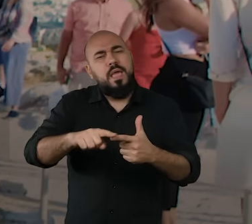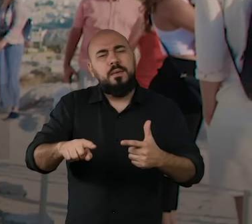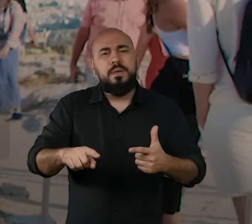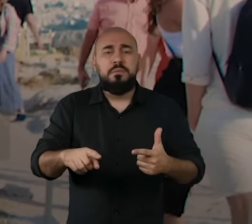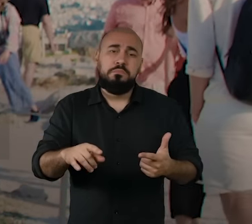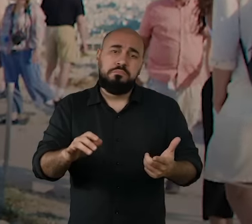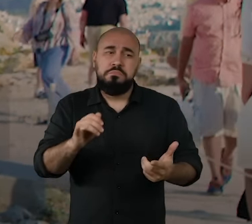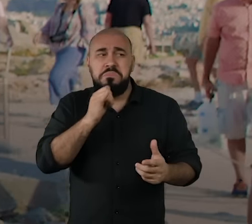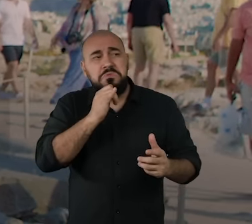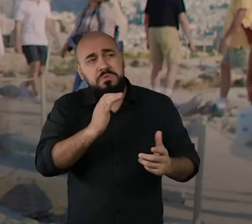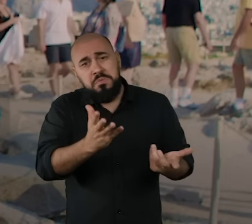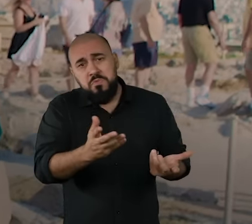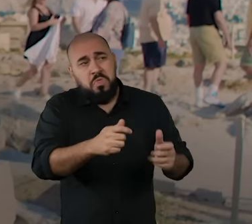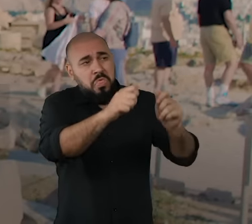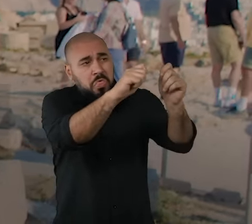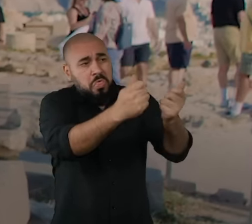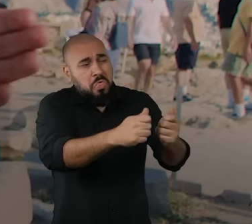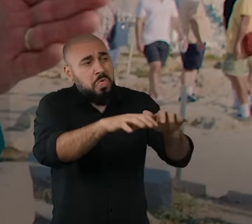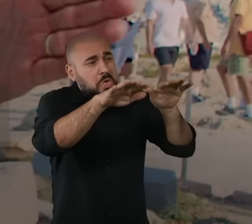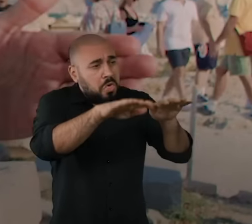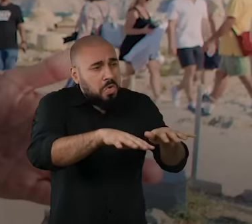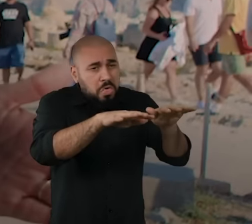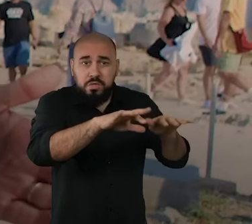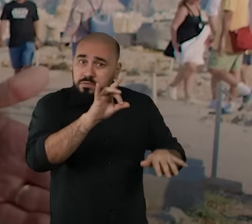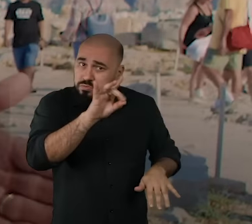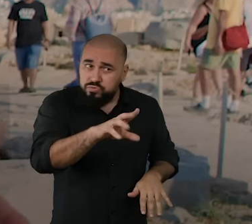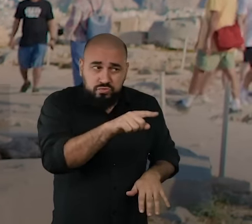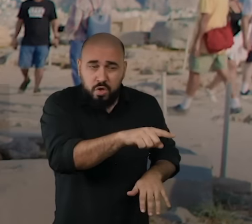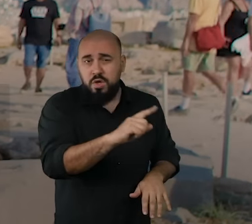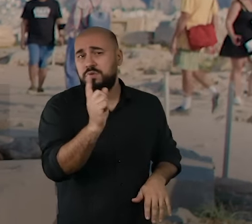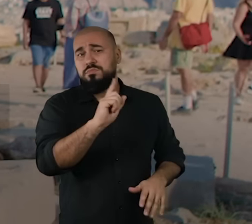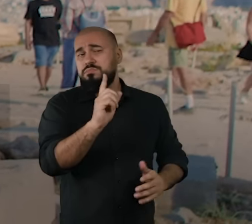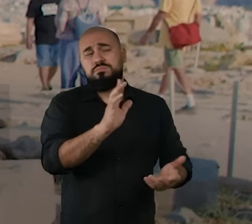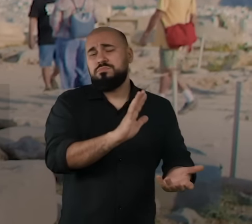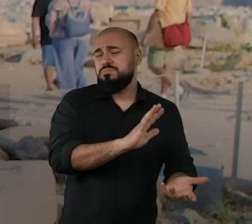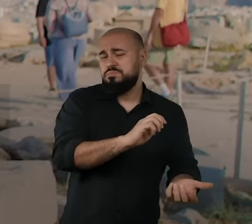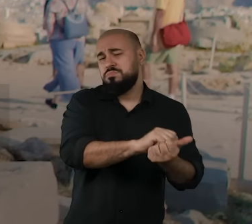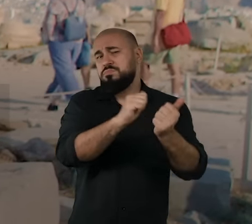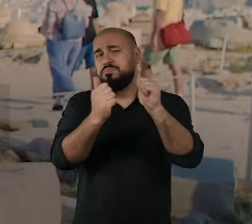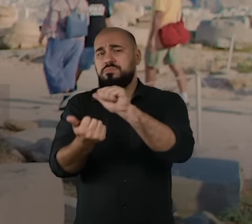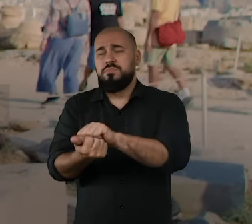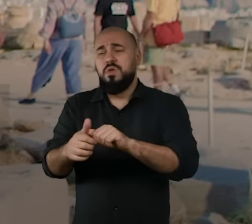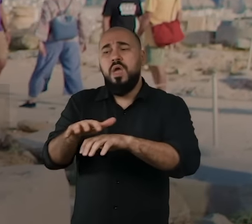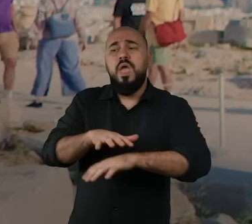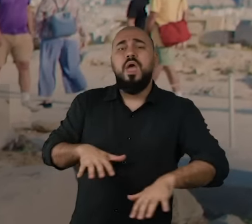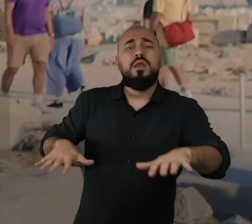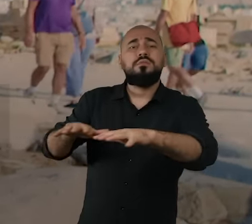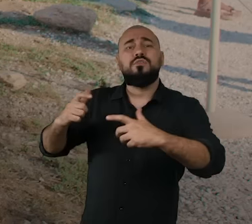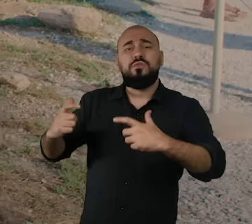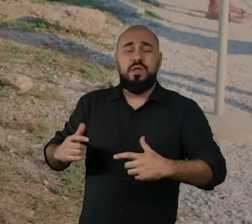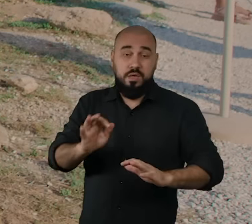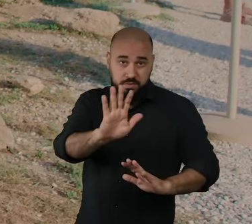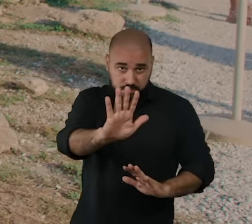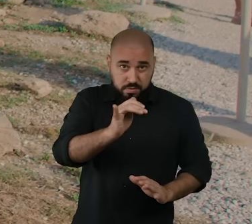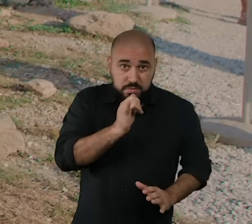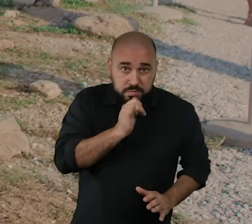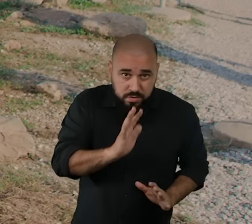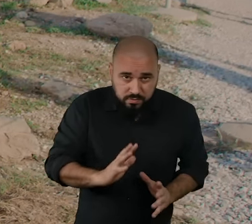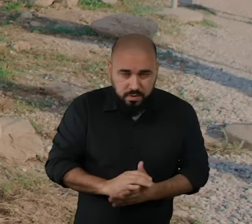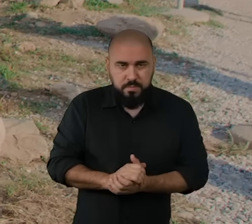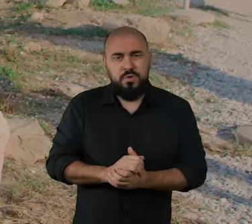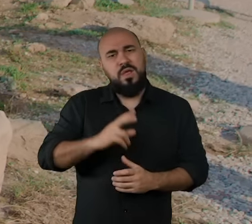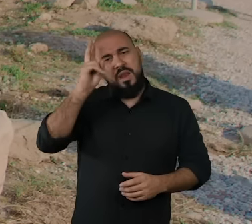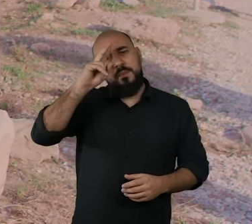simplesmente uma adaptação das mitologias gregas à realidade local. Eu vou dar um exemplo para você. Lembra que eu